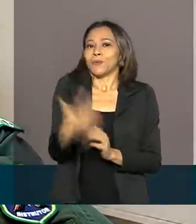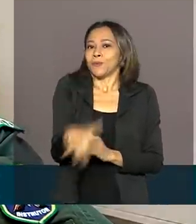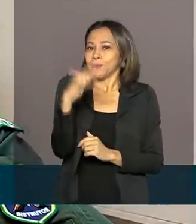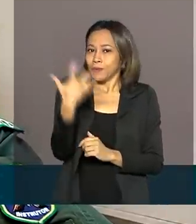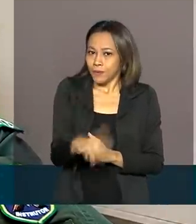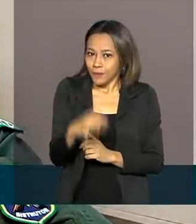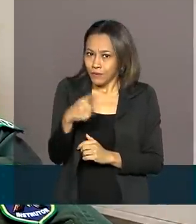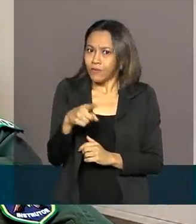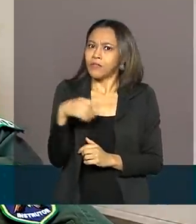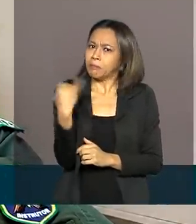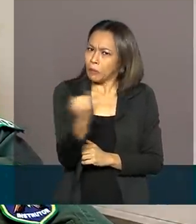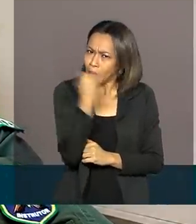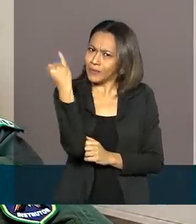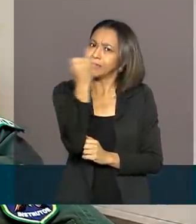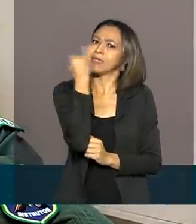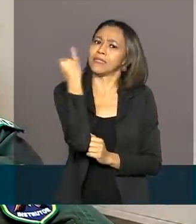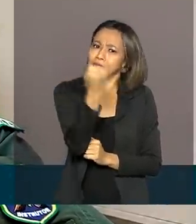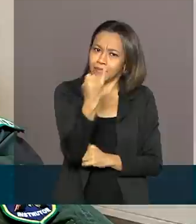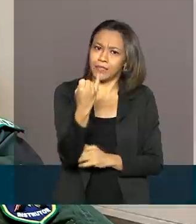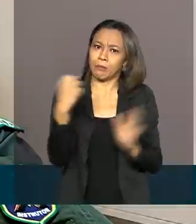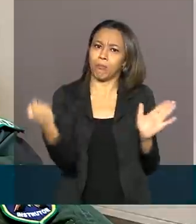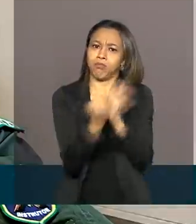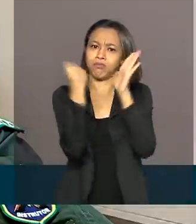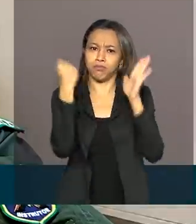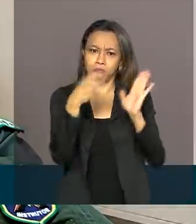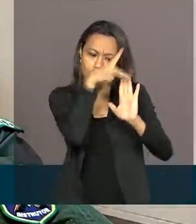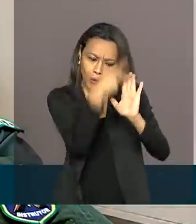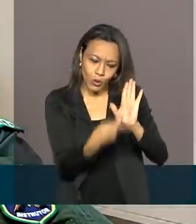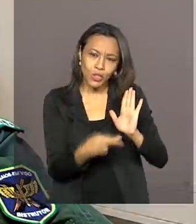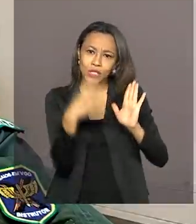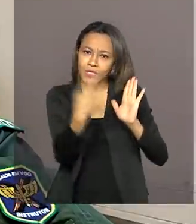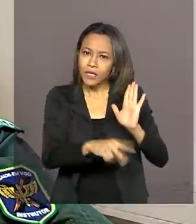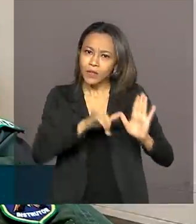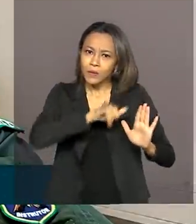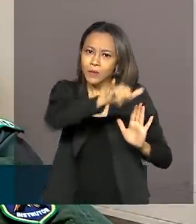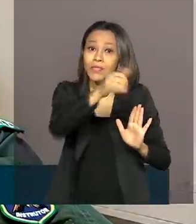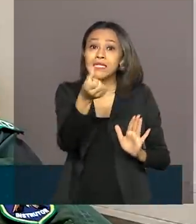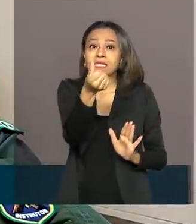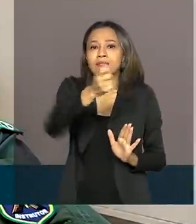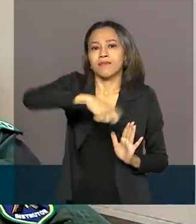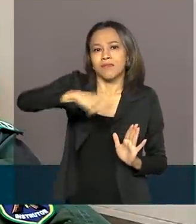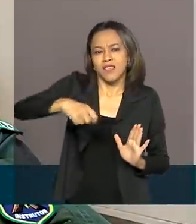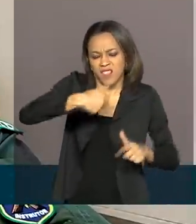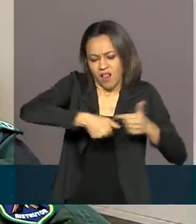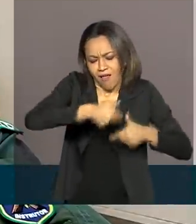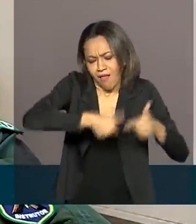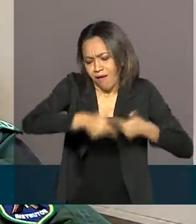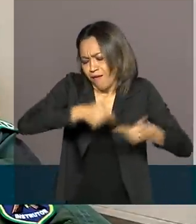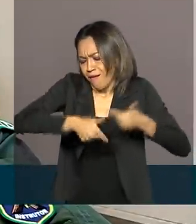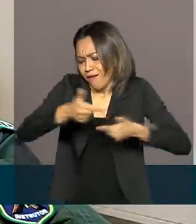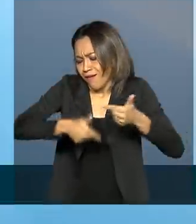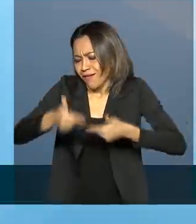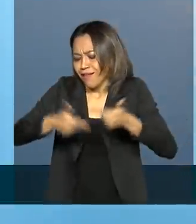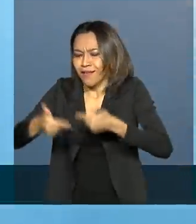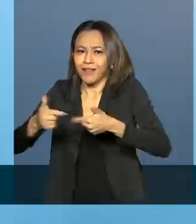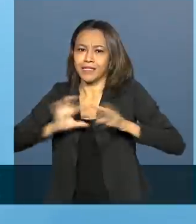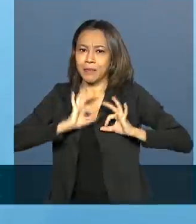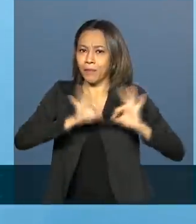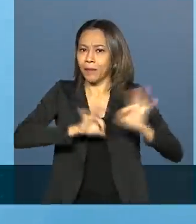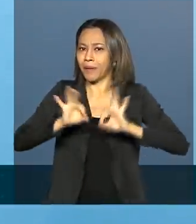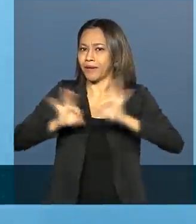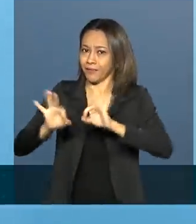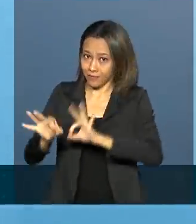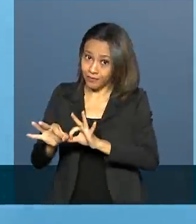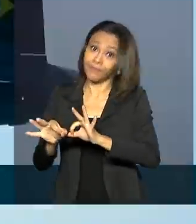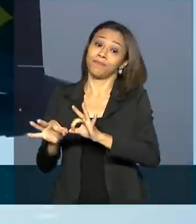apenas um marco importante para o projeto, como também foi o ápice de seis meses de intenso trabalho e preparação para aquele momento. O caça